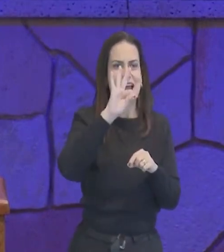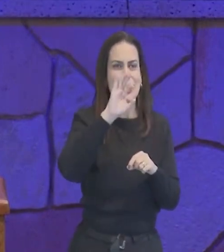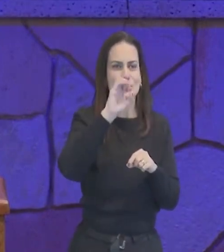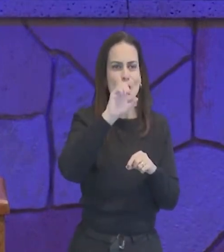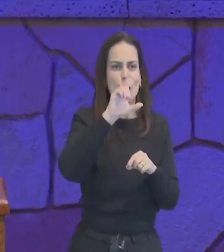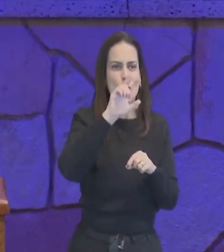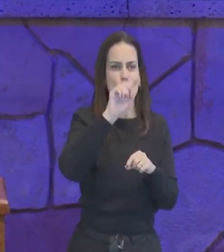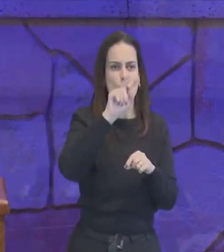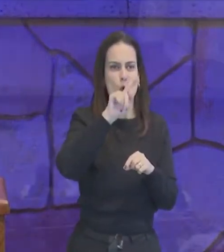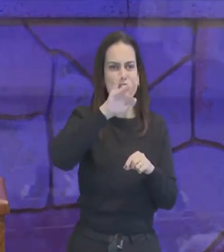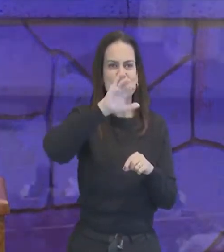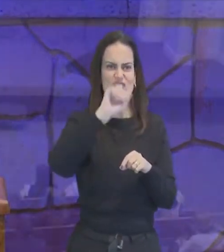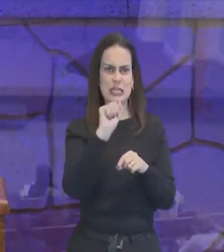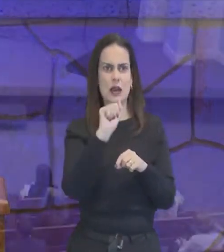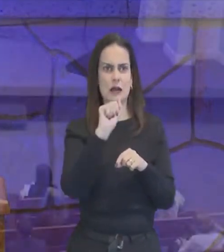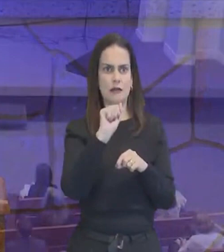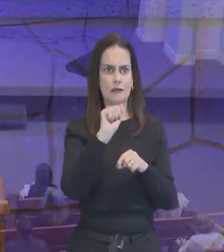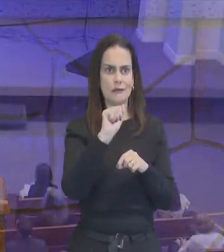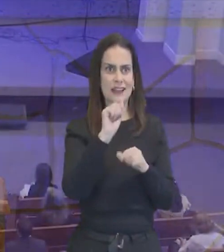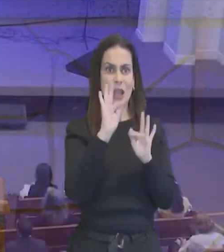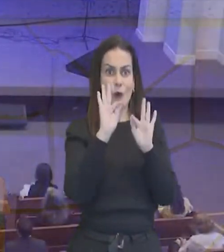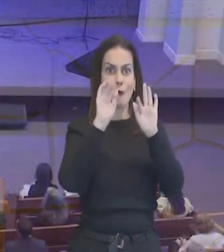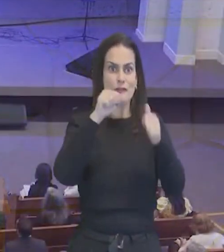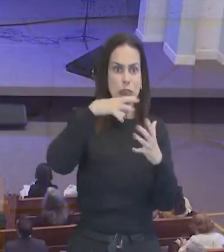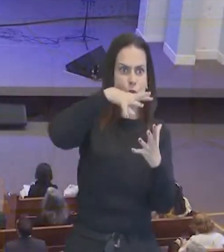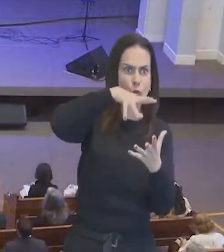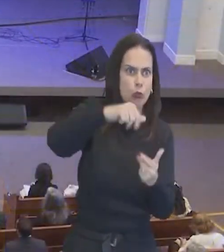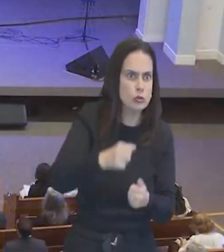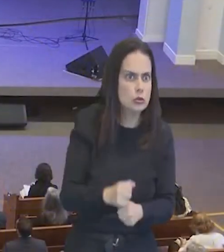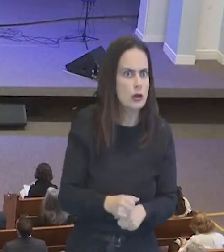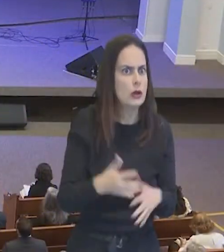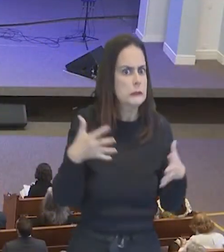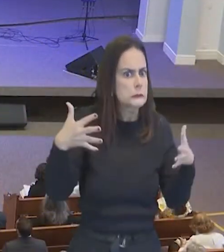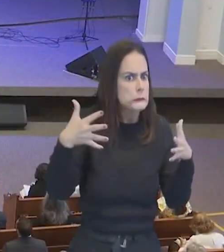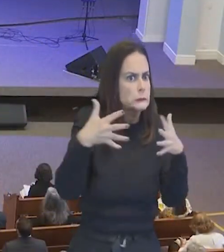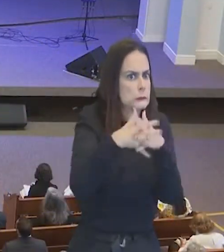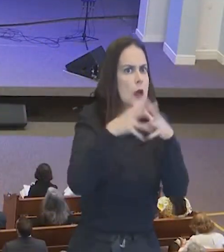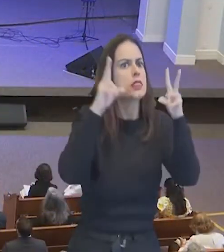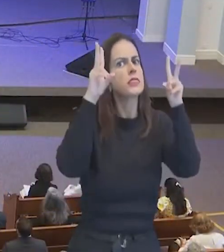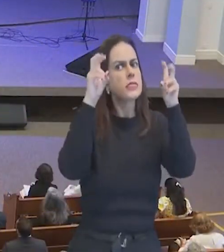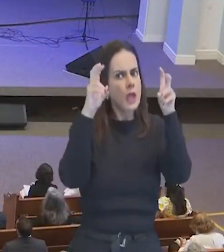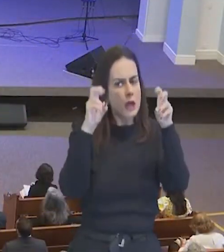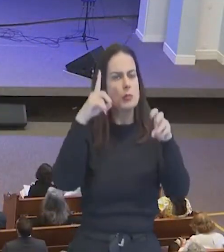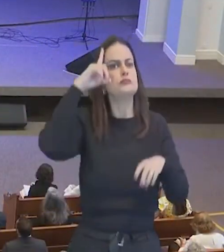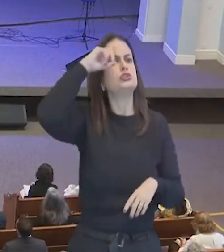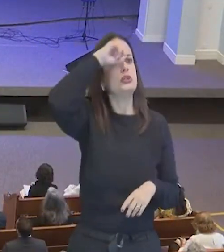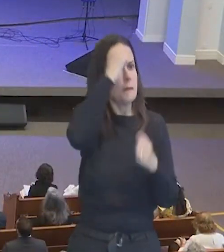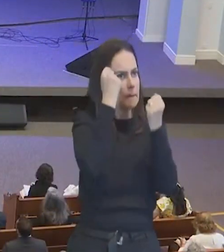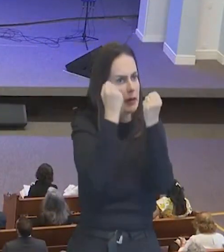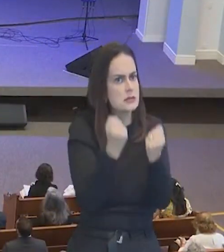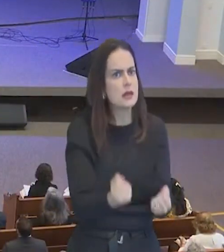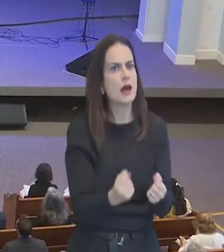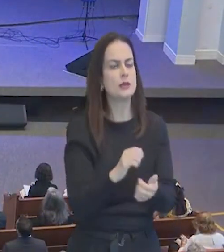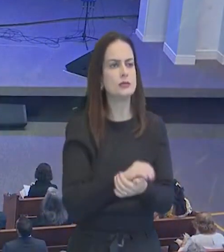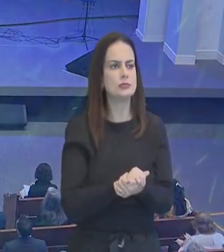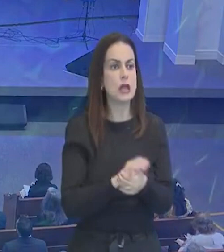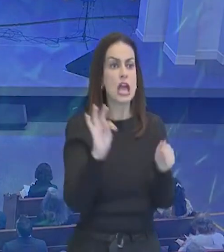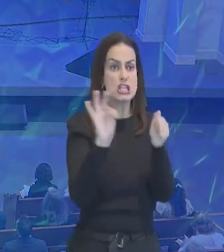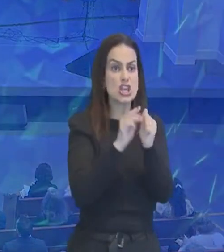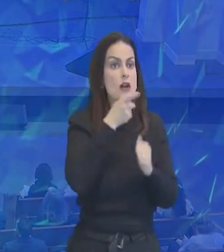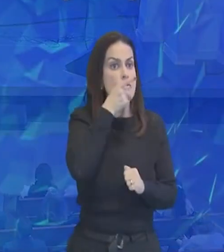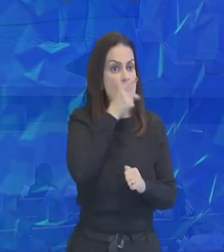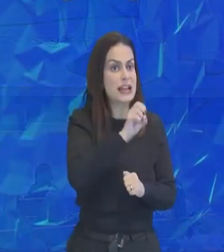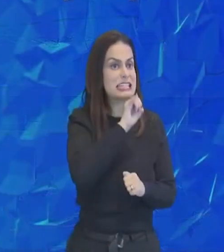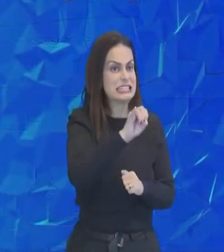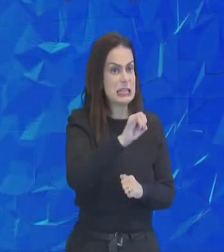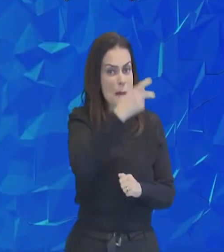coisa. Daí esta sabedoria que Tiago nos mostra, capítulo 1 de Tiago, no verso de número 5, se alguém tem falta